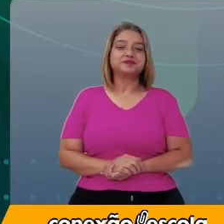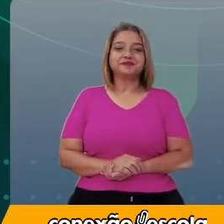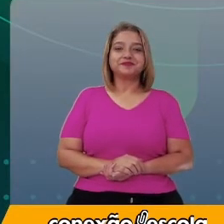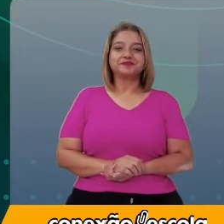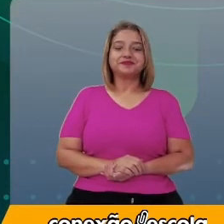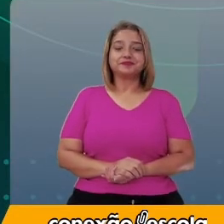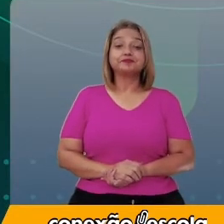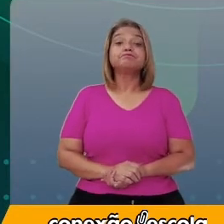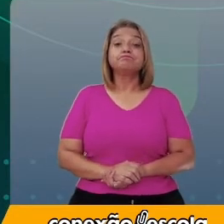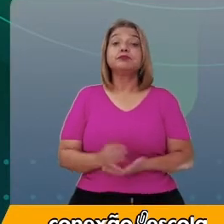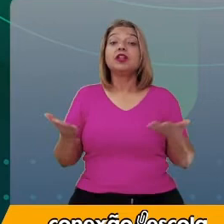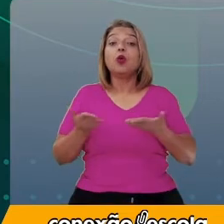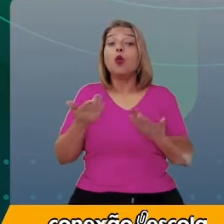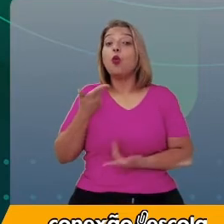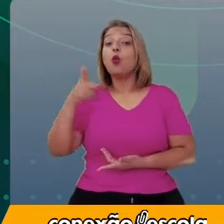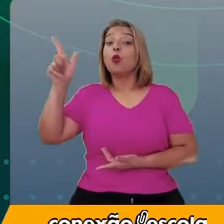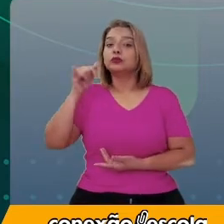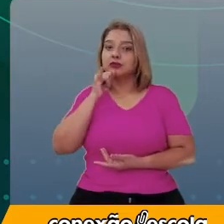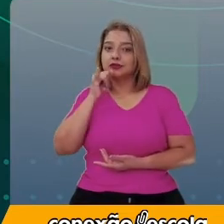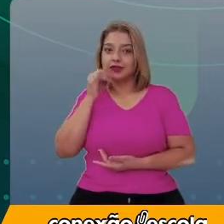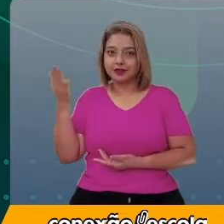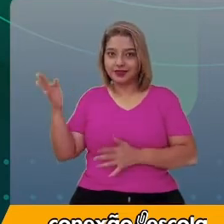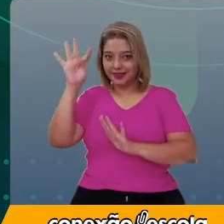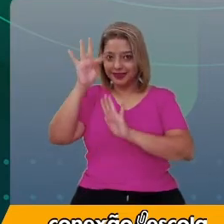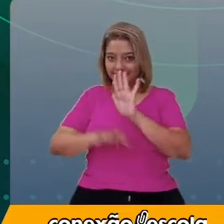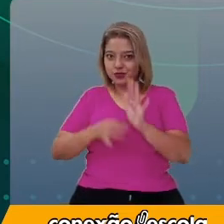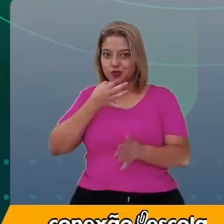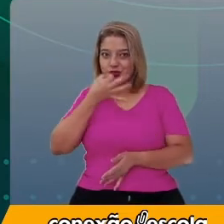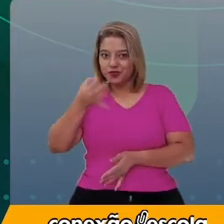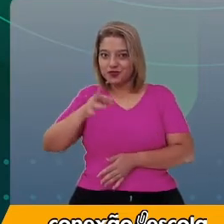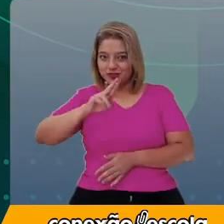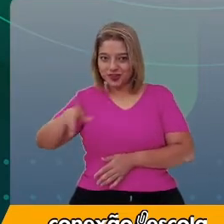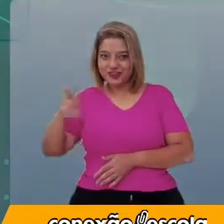Agora vamos ver o outro texto, com outra opinião.